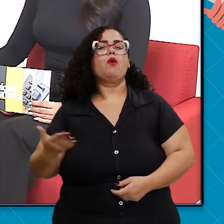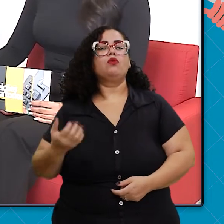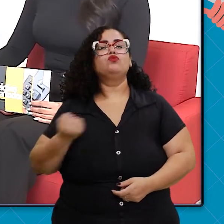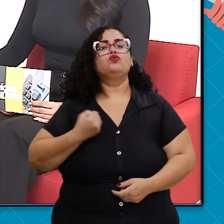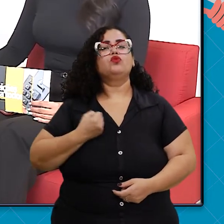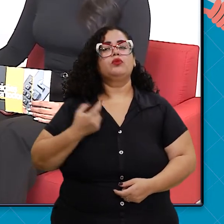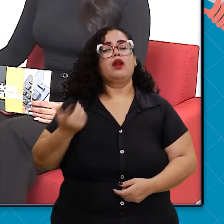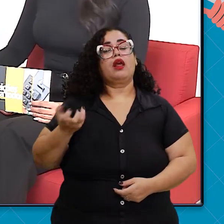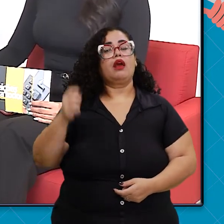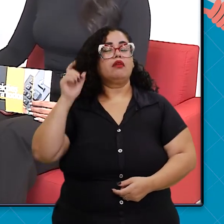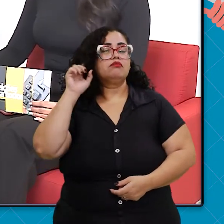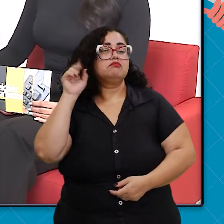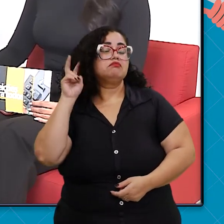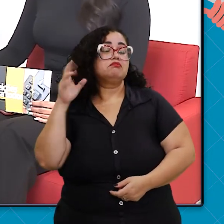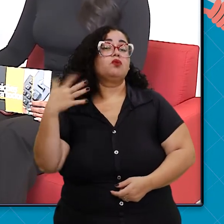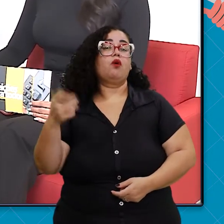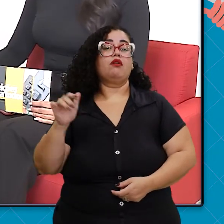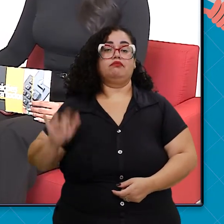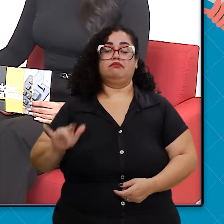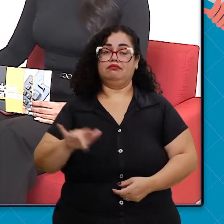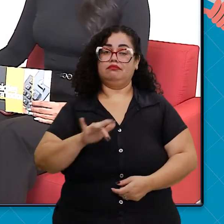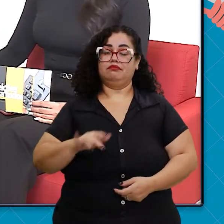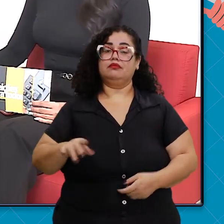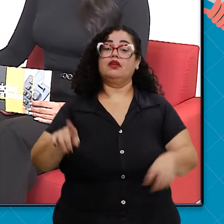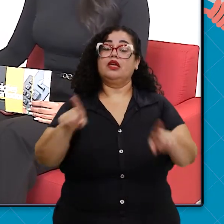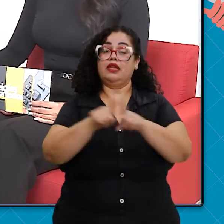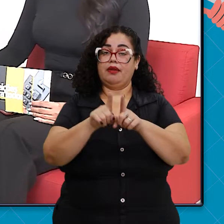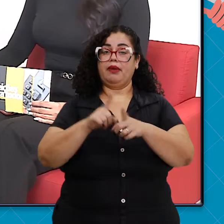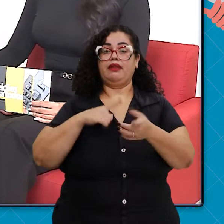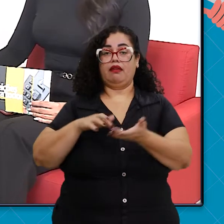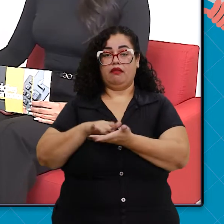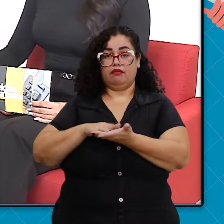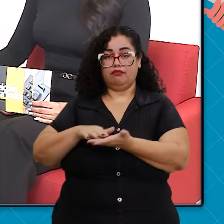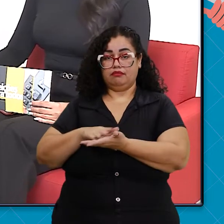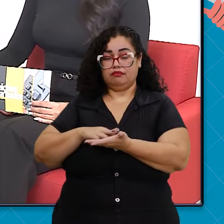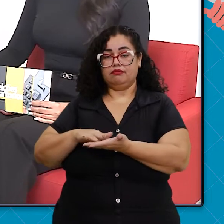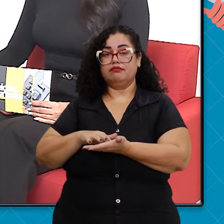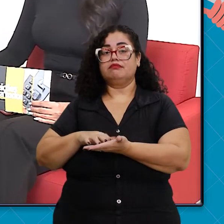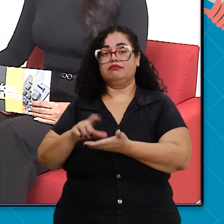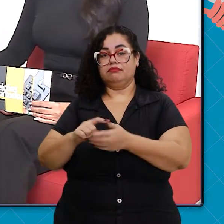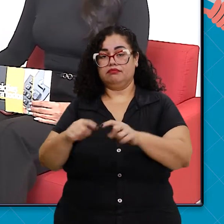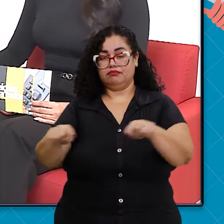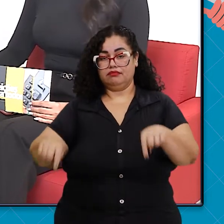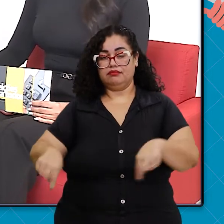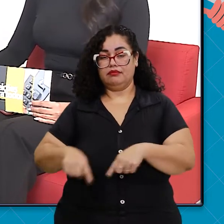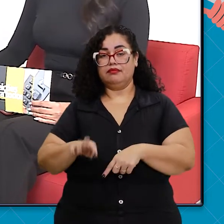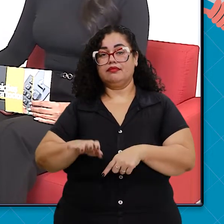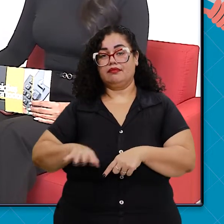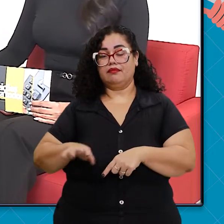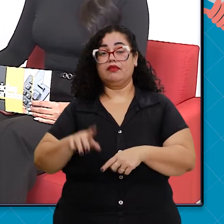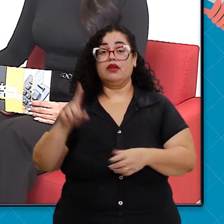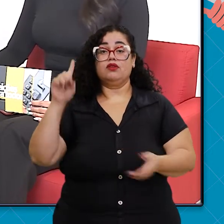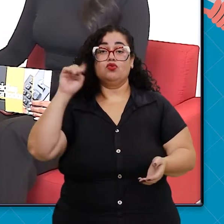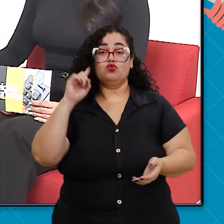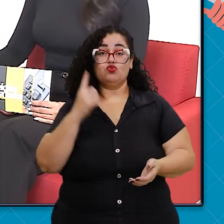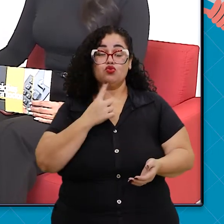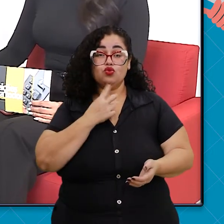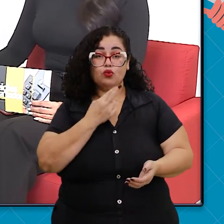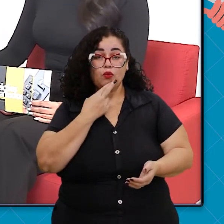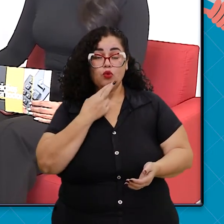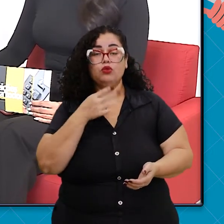o número do candidato dele. Também vai estar em bralha, a urna em bralha. E para o caso do surdo-mudo,